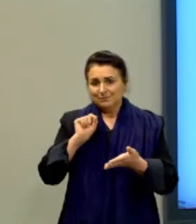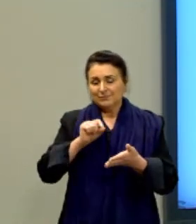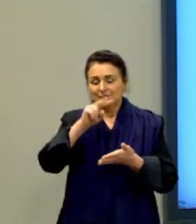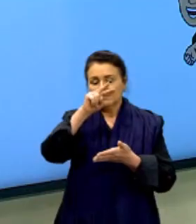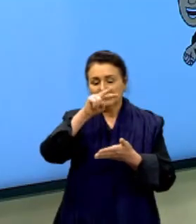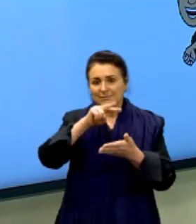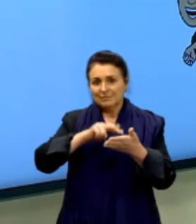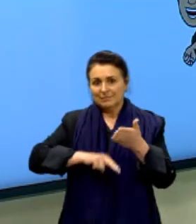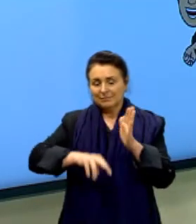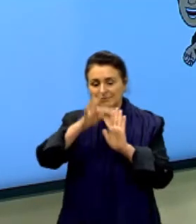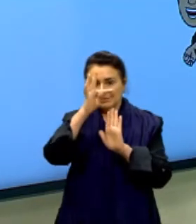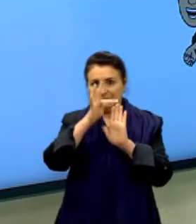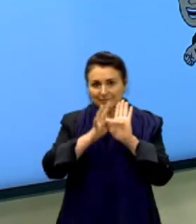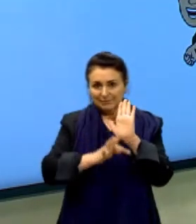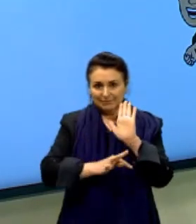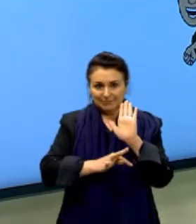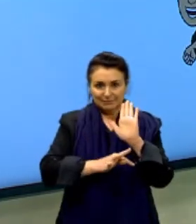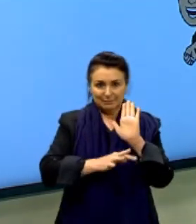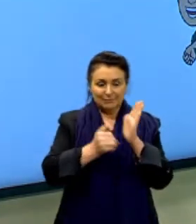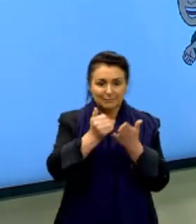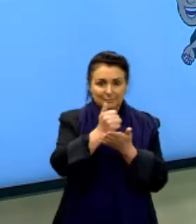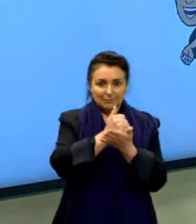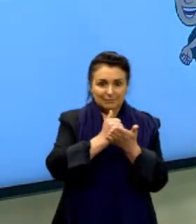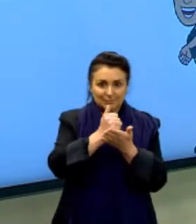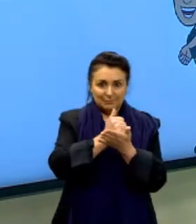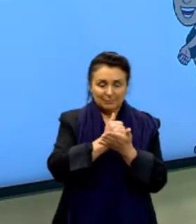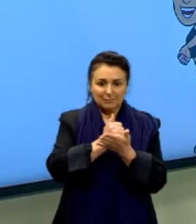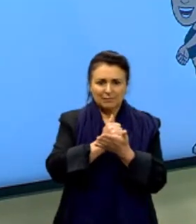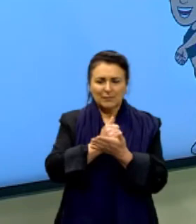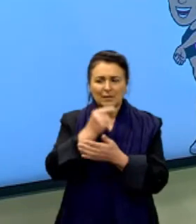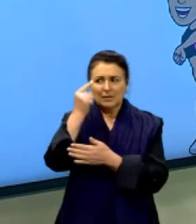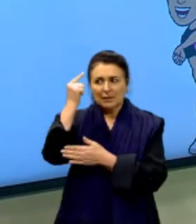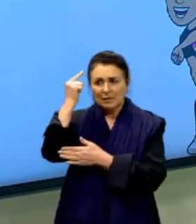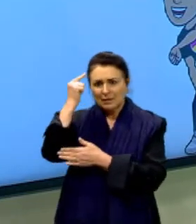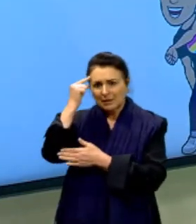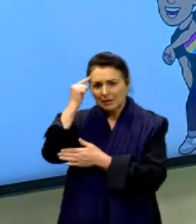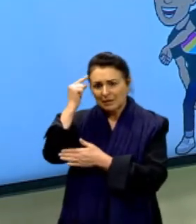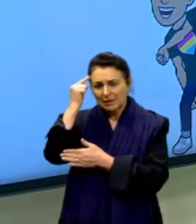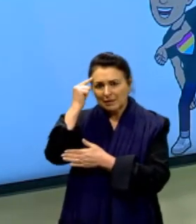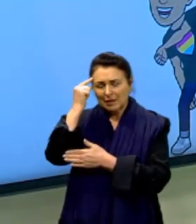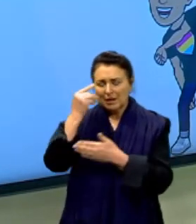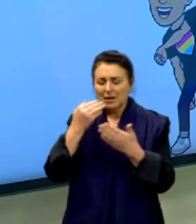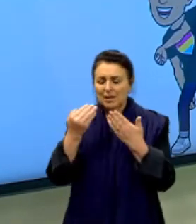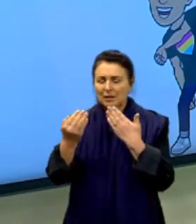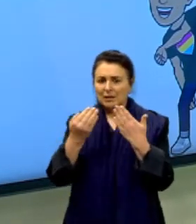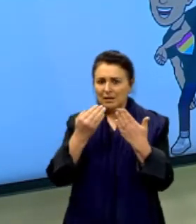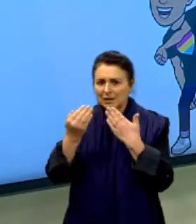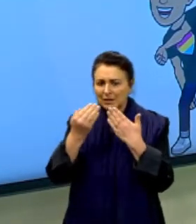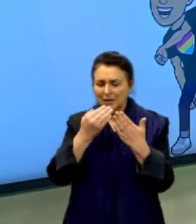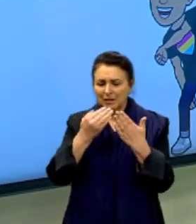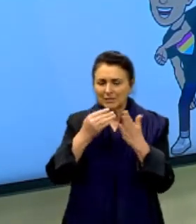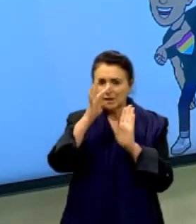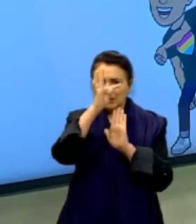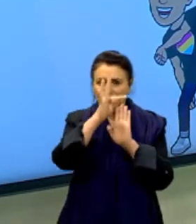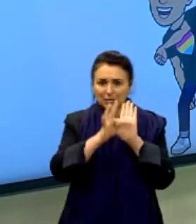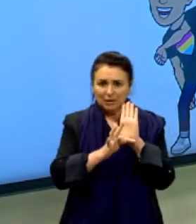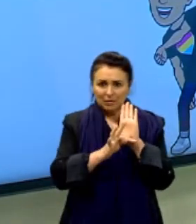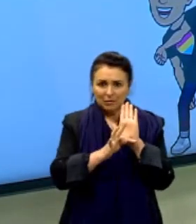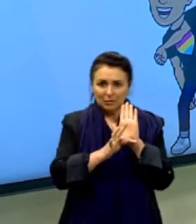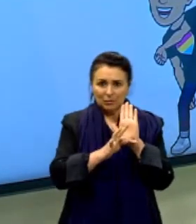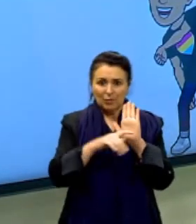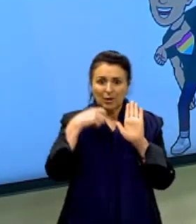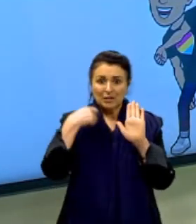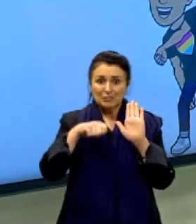leiam os textos motivadores, parem para pensar sobre aquela questão, analisem ela. O repertório, ele precisa ser